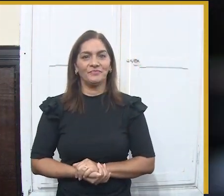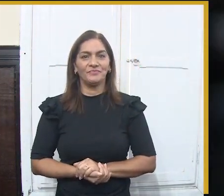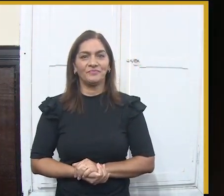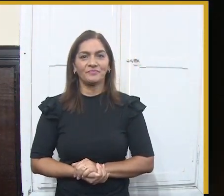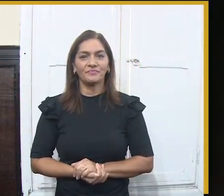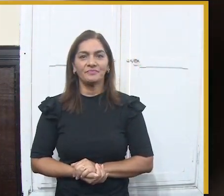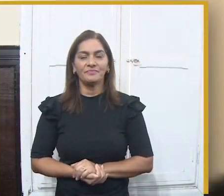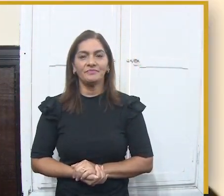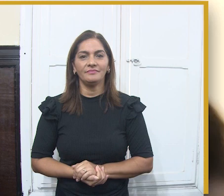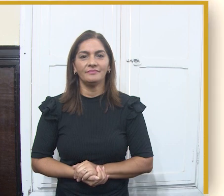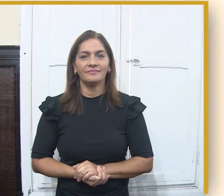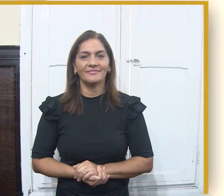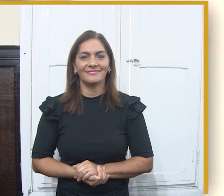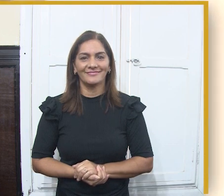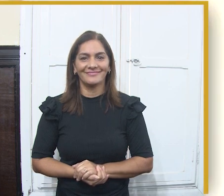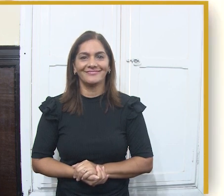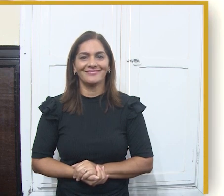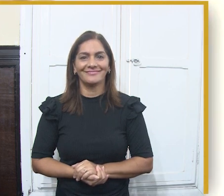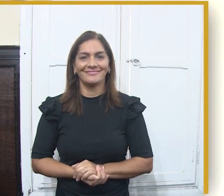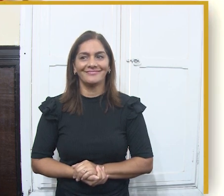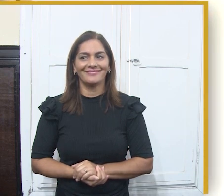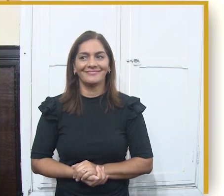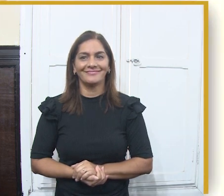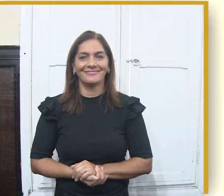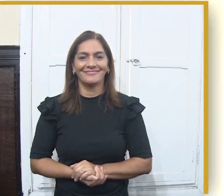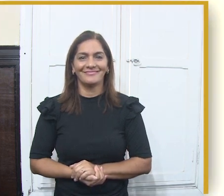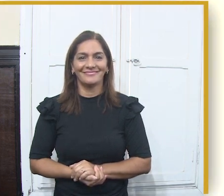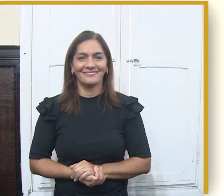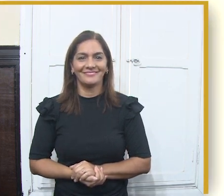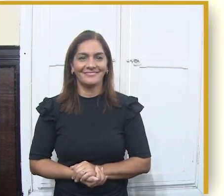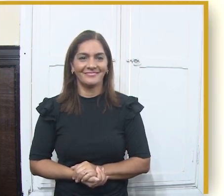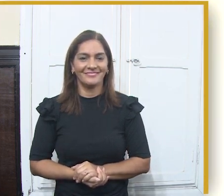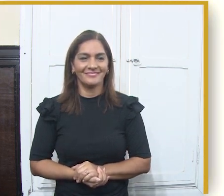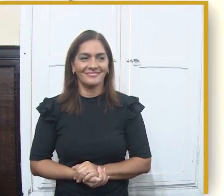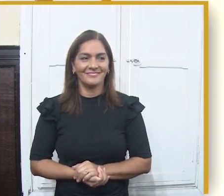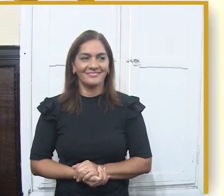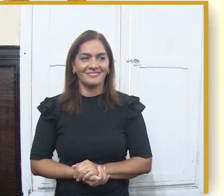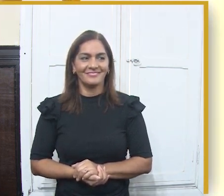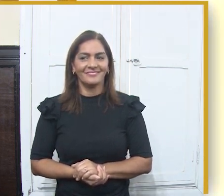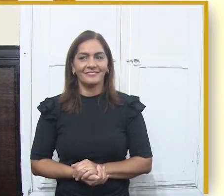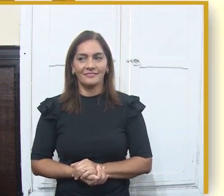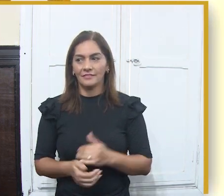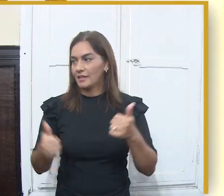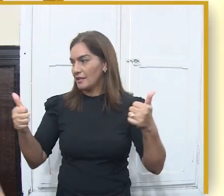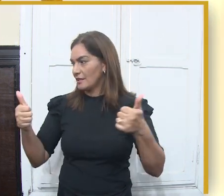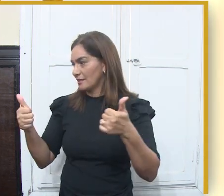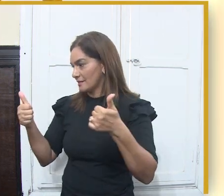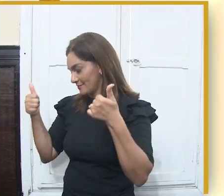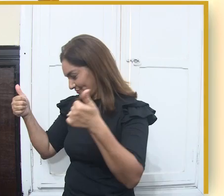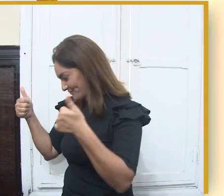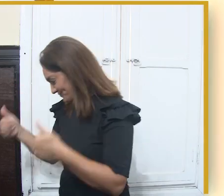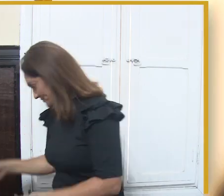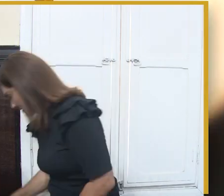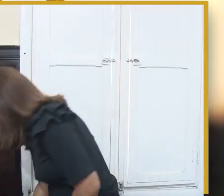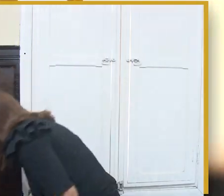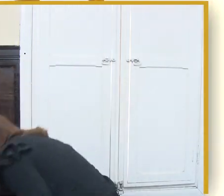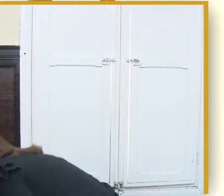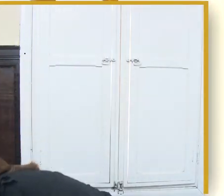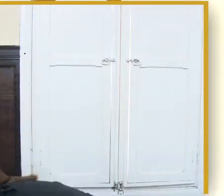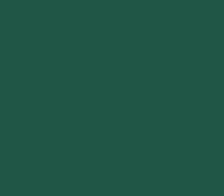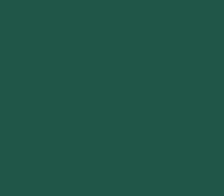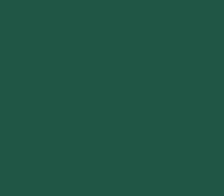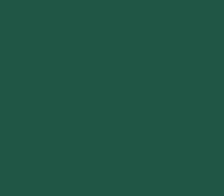Então, até o dia 2 de junho, abertura da 4G, a expedição do maior São João